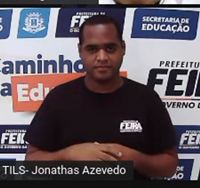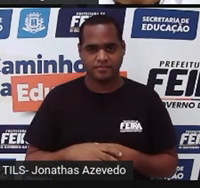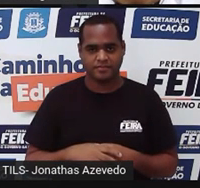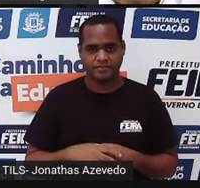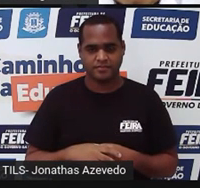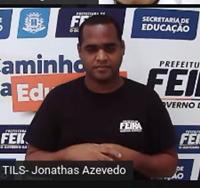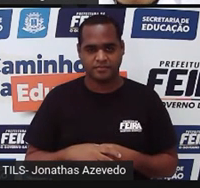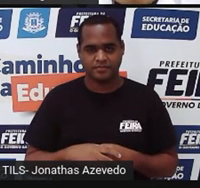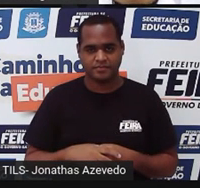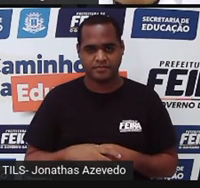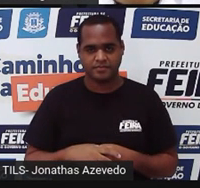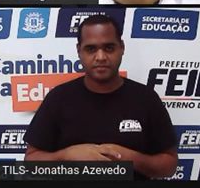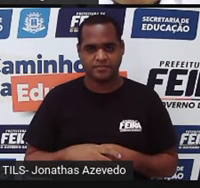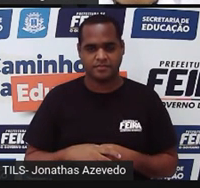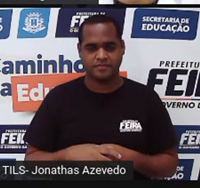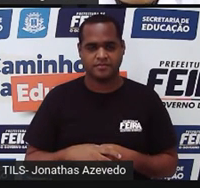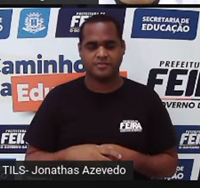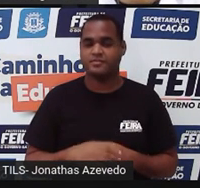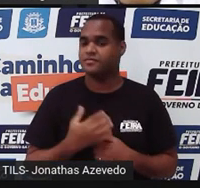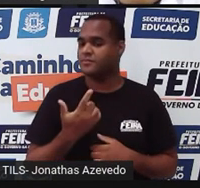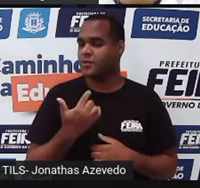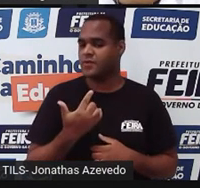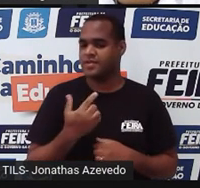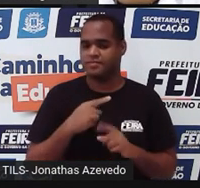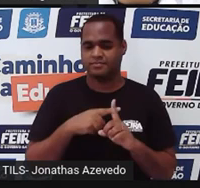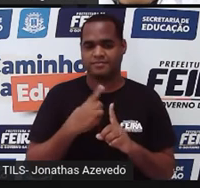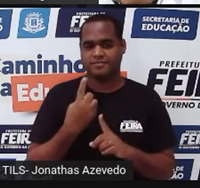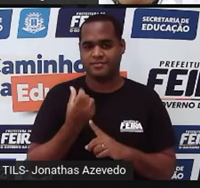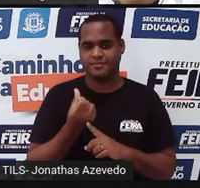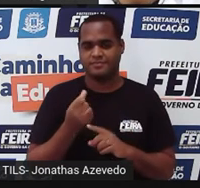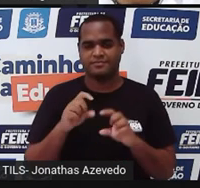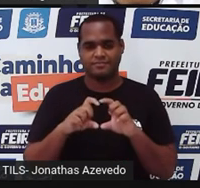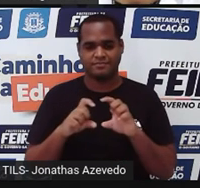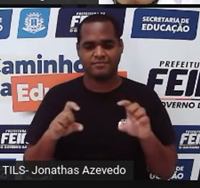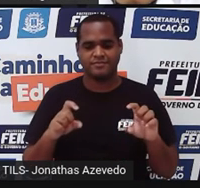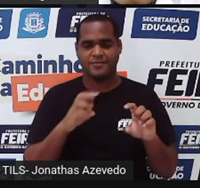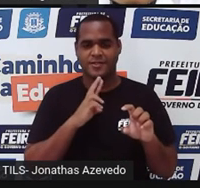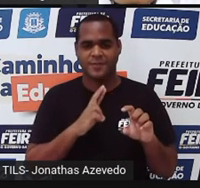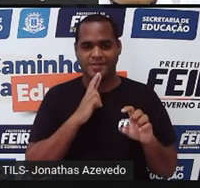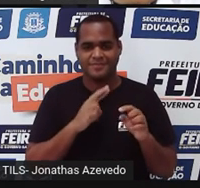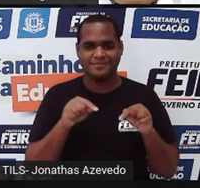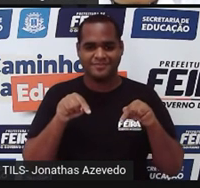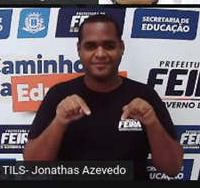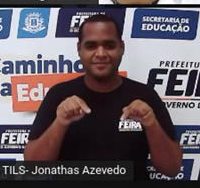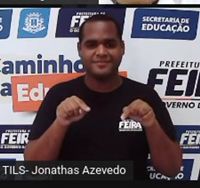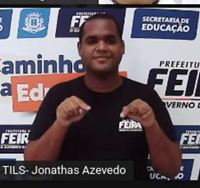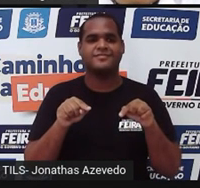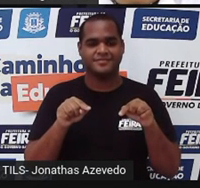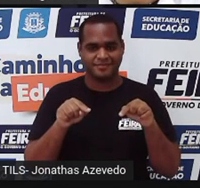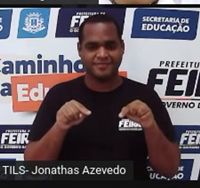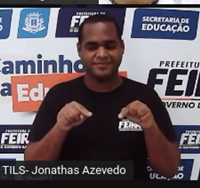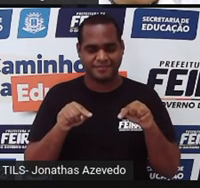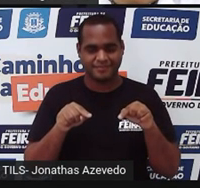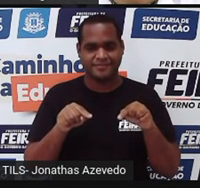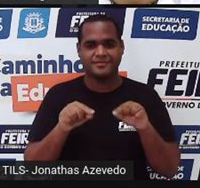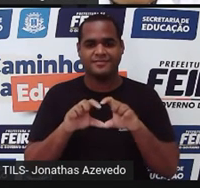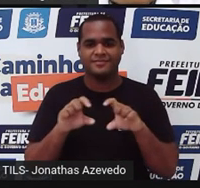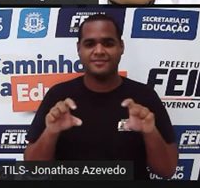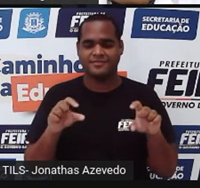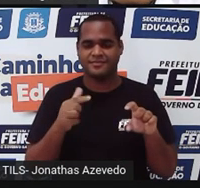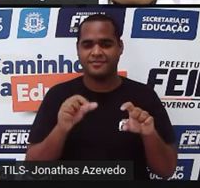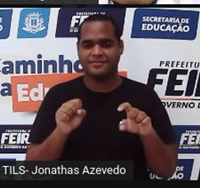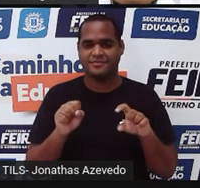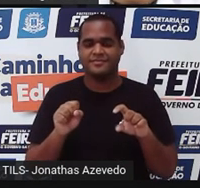12 mais 16 que dá 28 tá bom? 28 metros quadrados